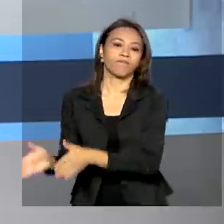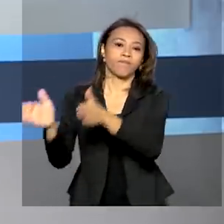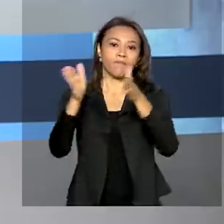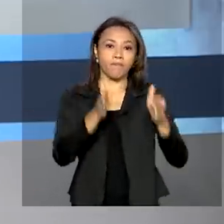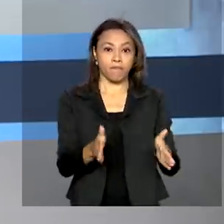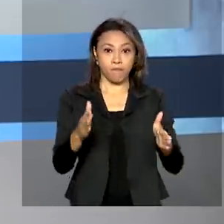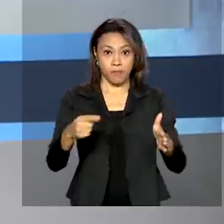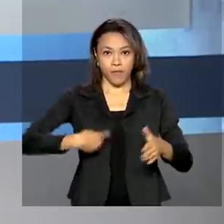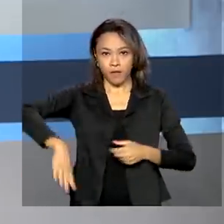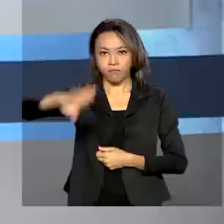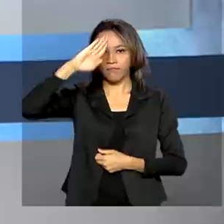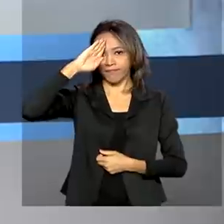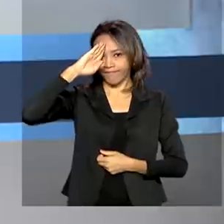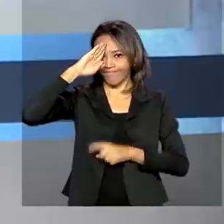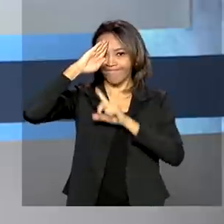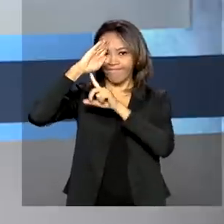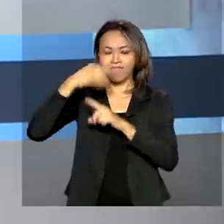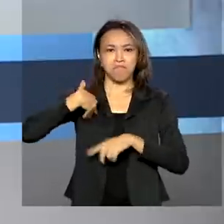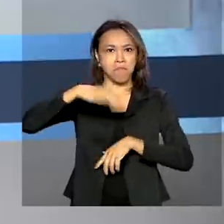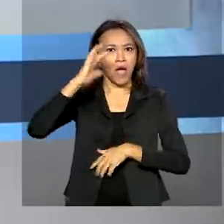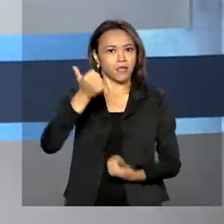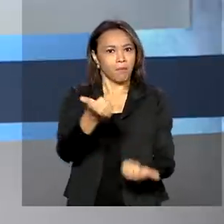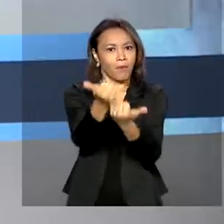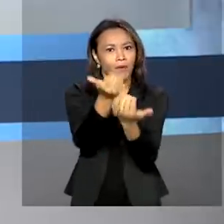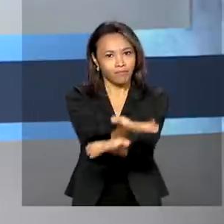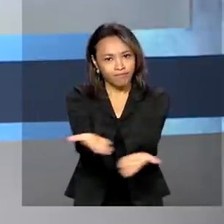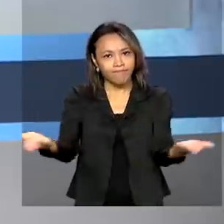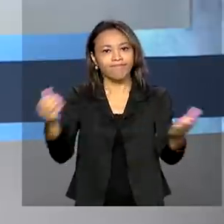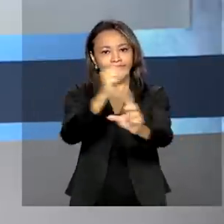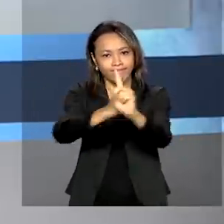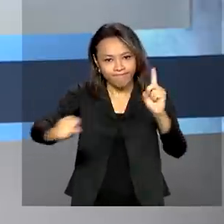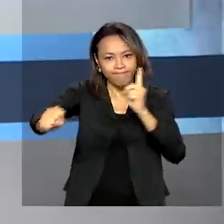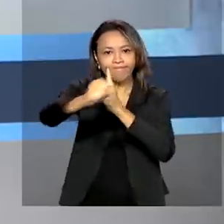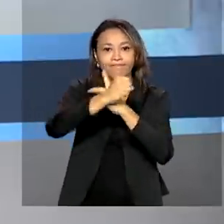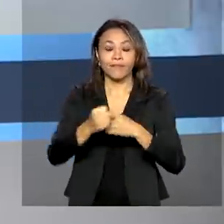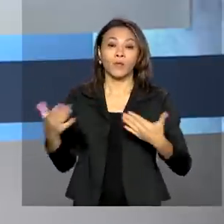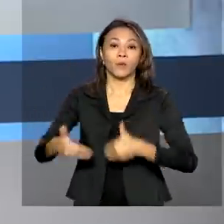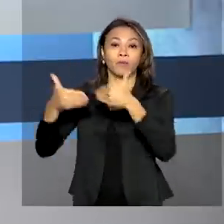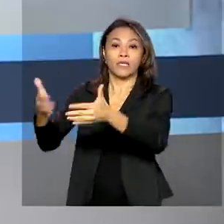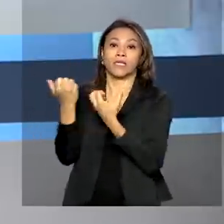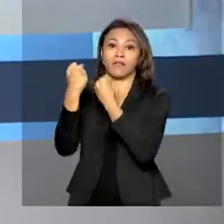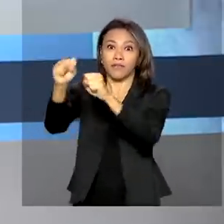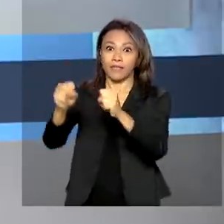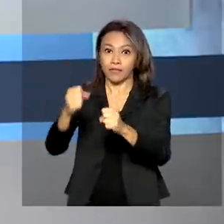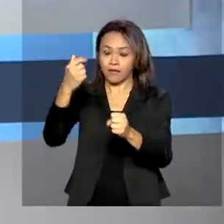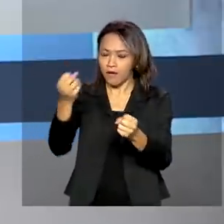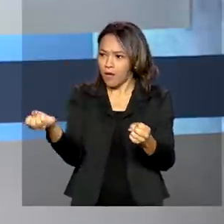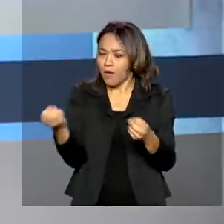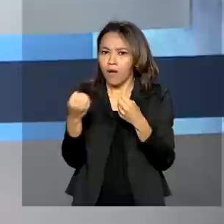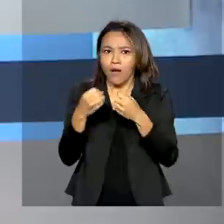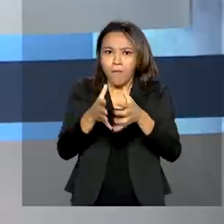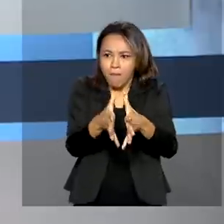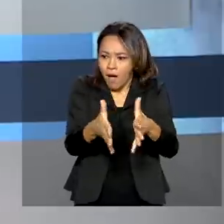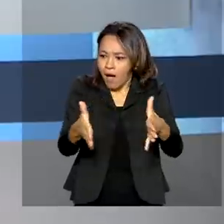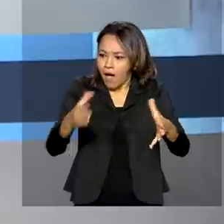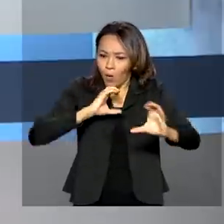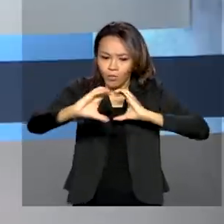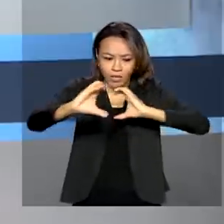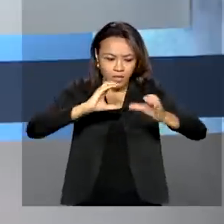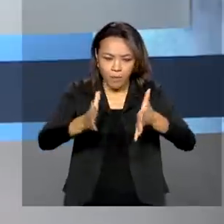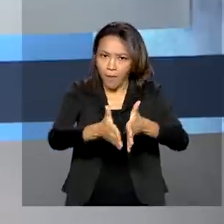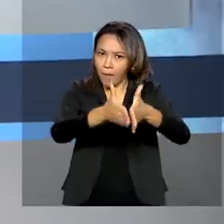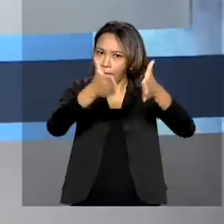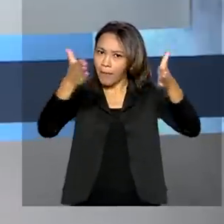Armadas mais perto da população. O Ministério da Defesa ampliou o Centro de Comunicação para aproximar a sociedade das